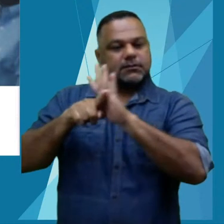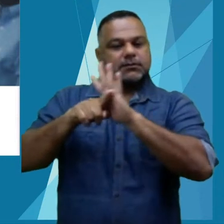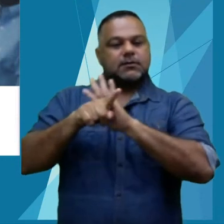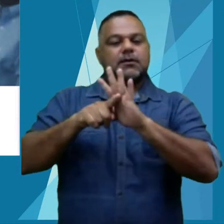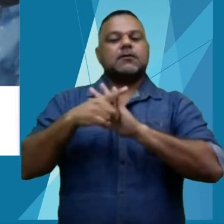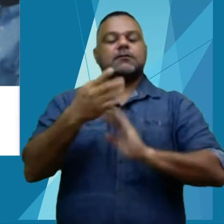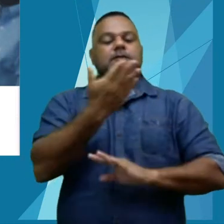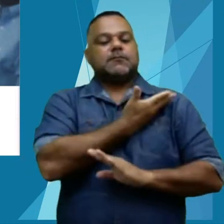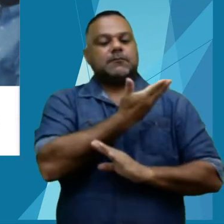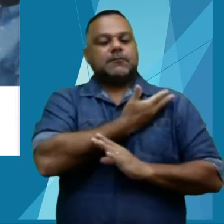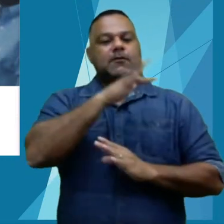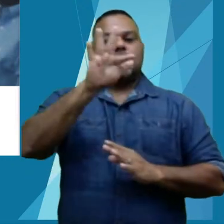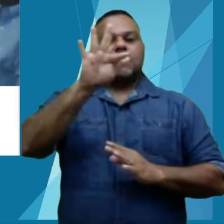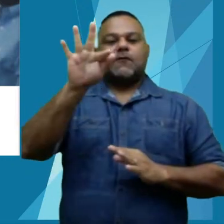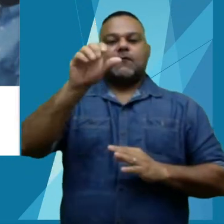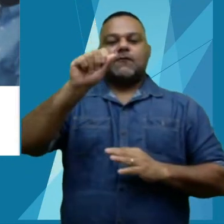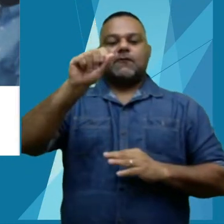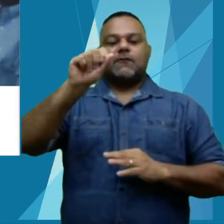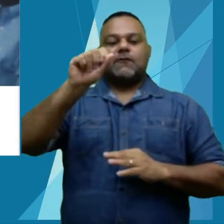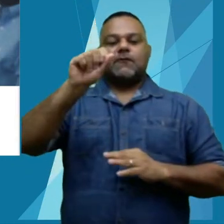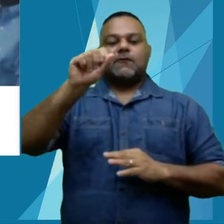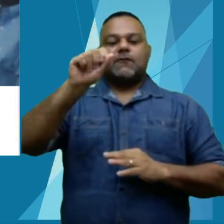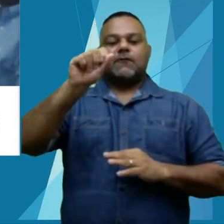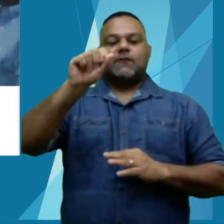querido amigo Fábio Storck.